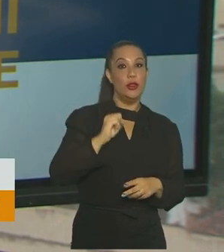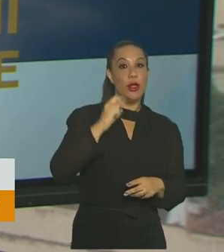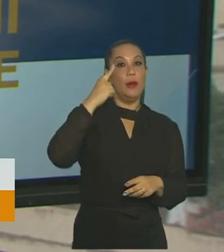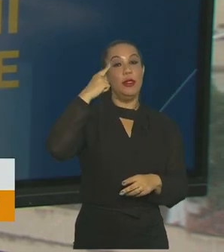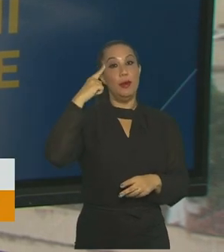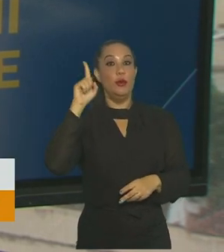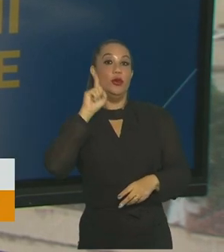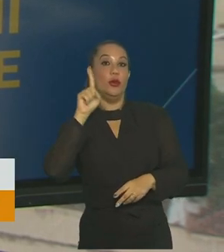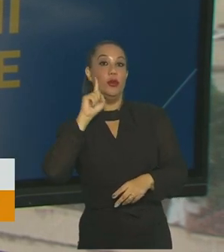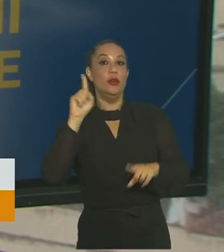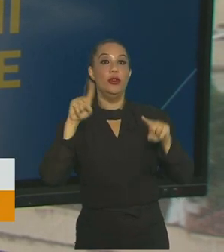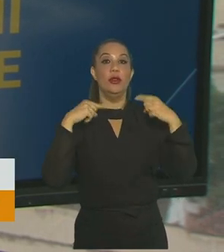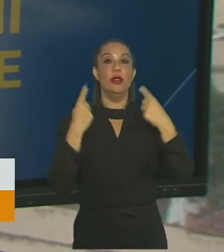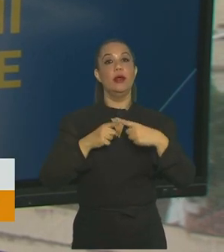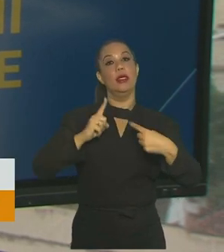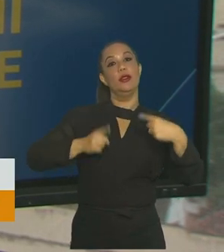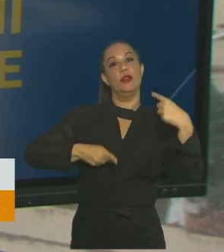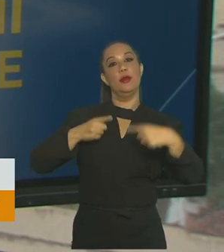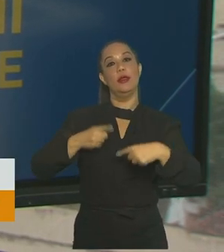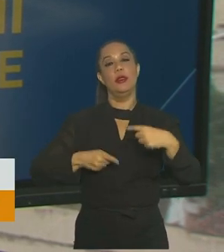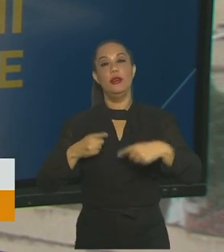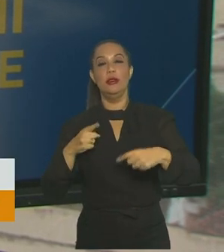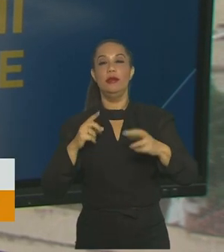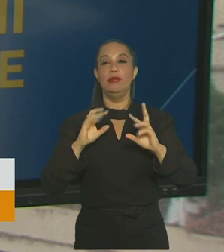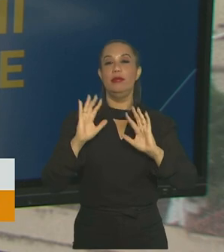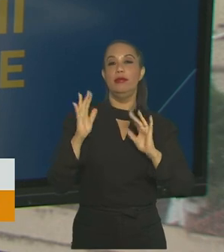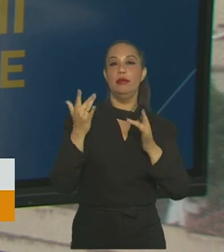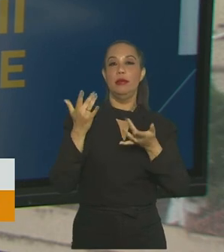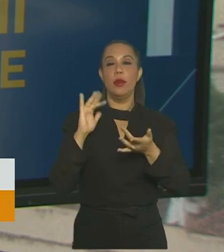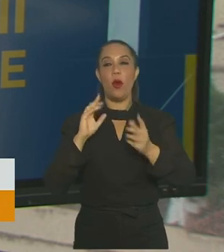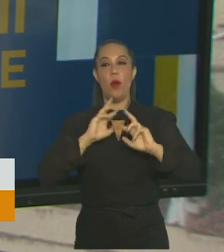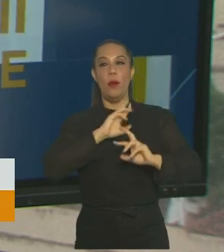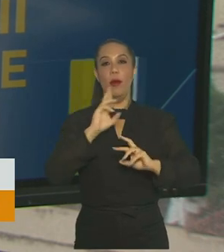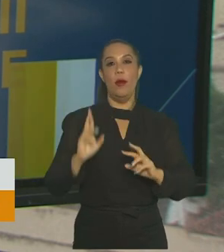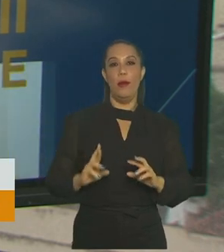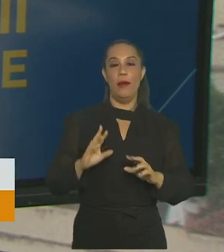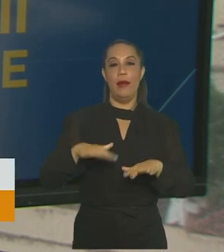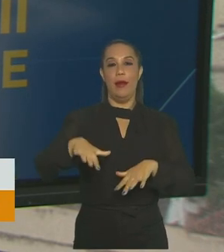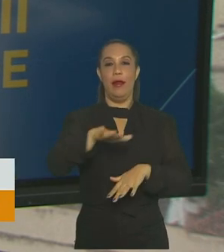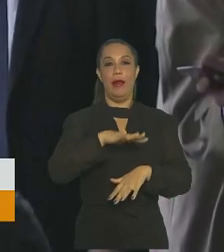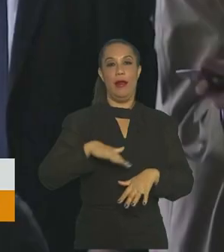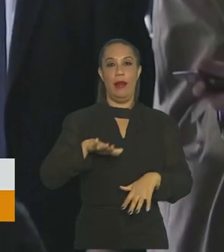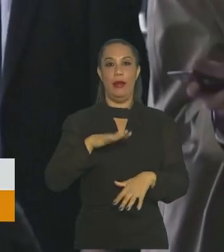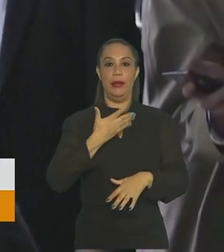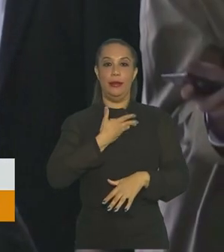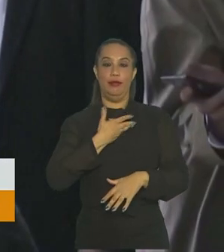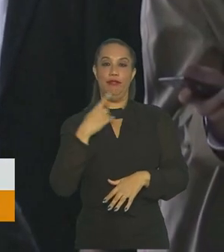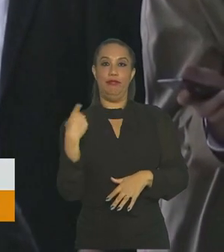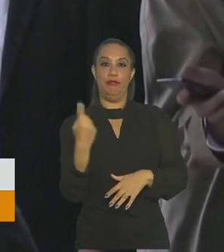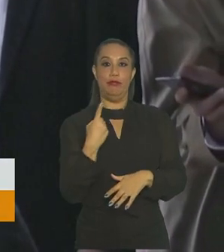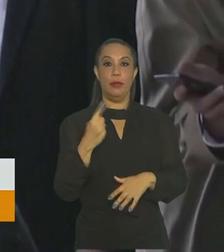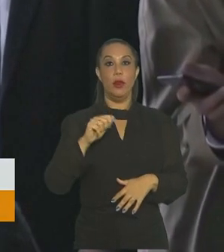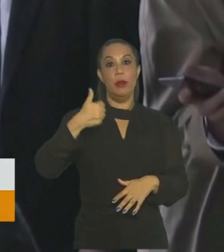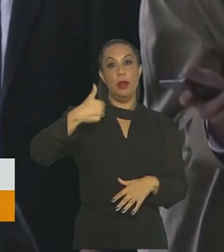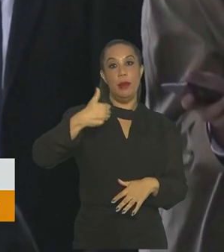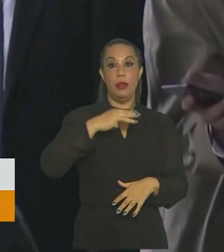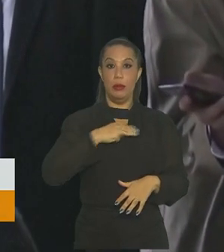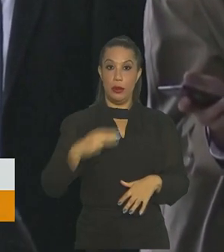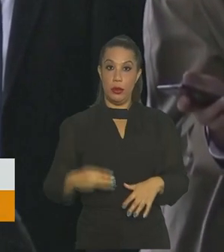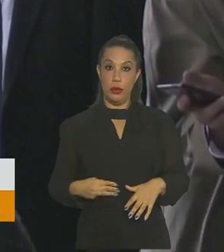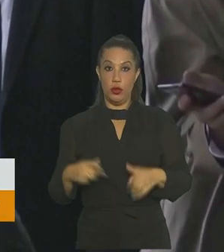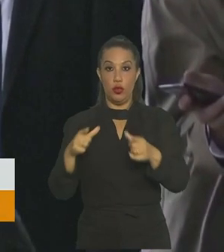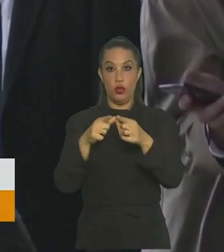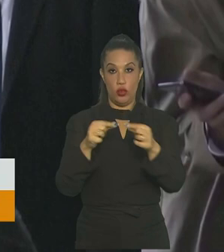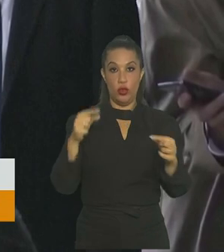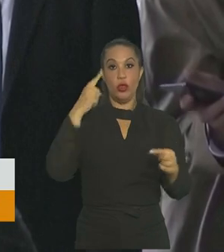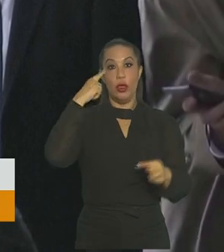Japão e Estados Unidos se reúnem para discutir diplomacia na região. O primeiro-ministro do Japão, Fumil